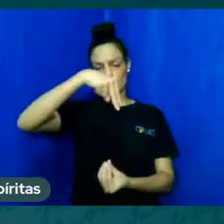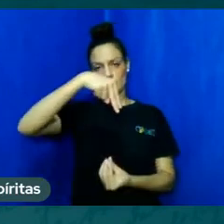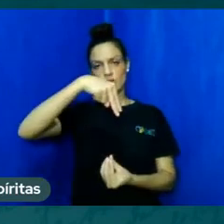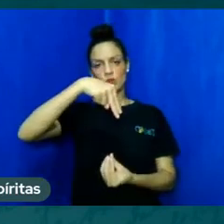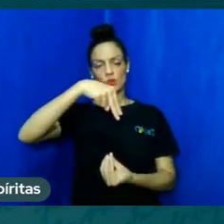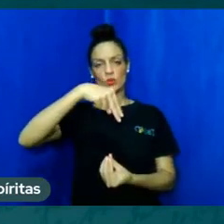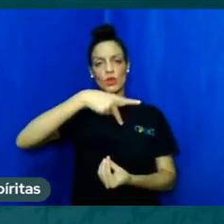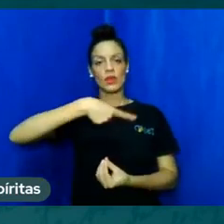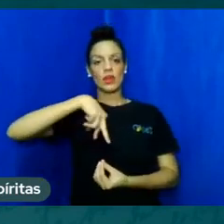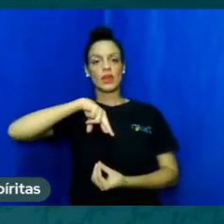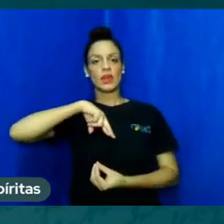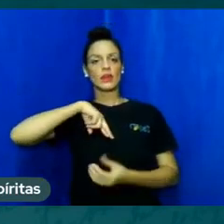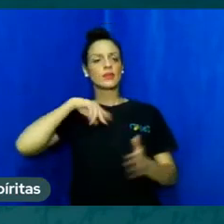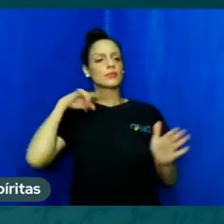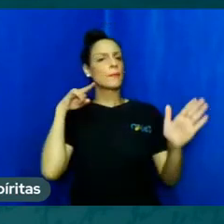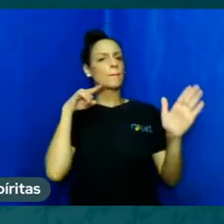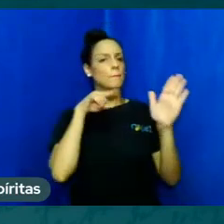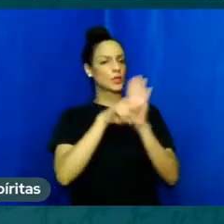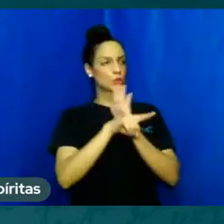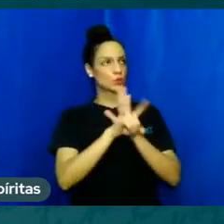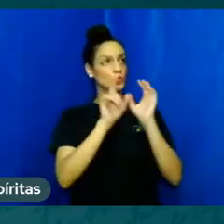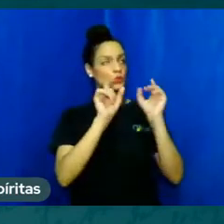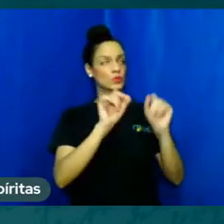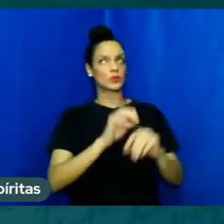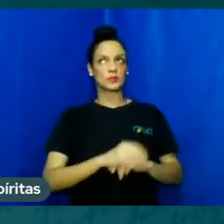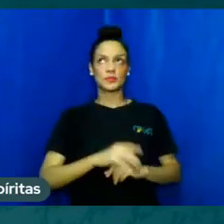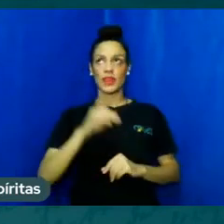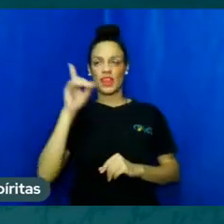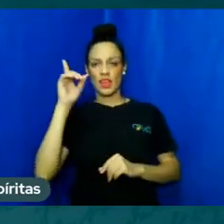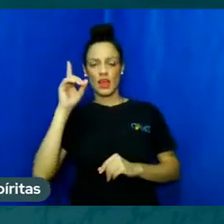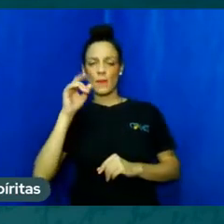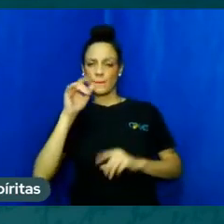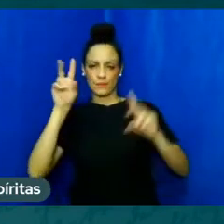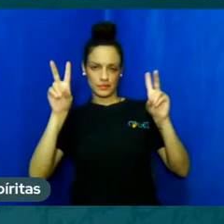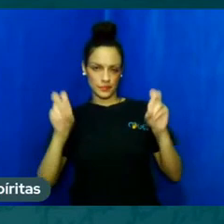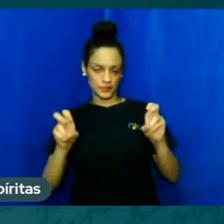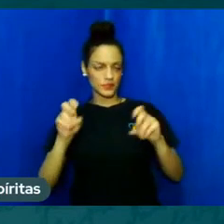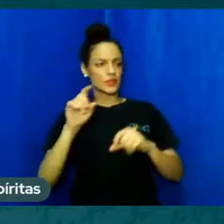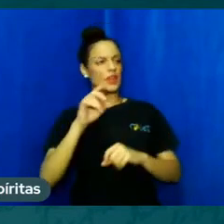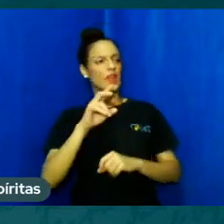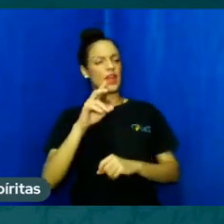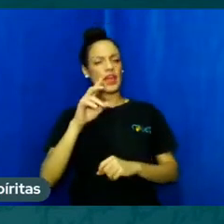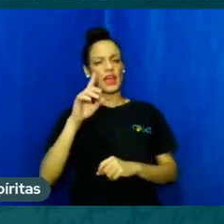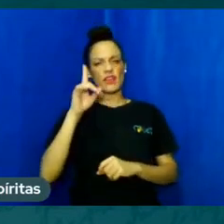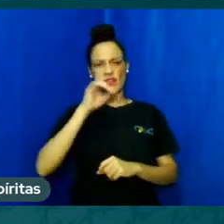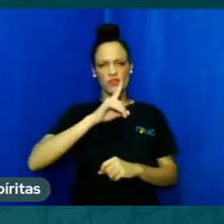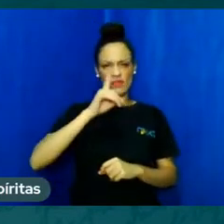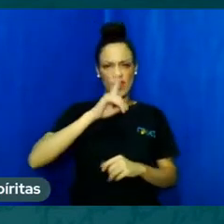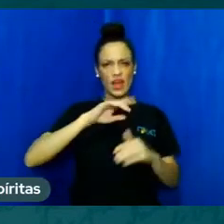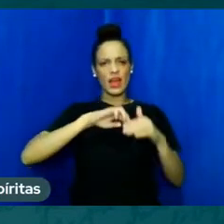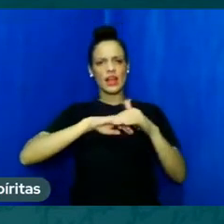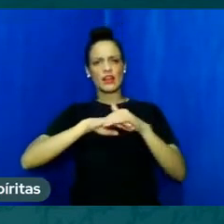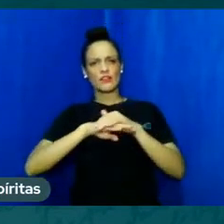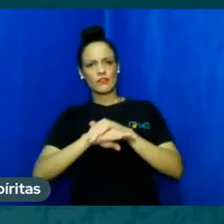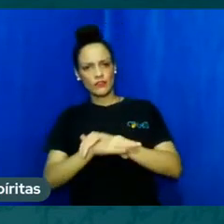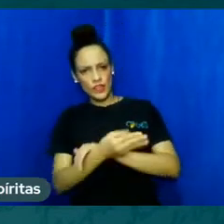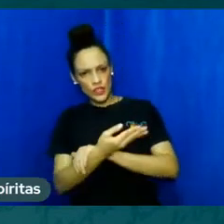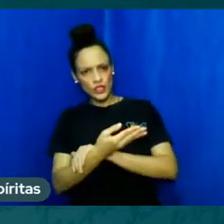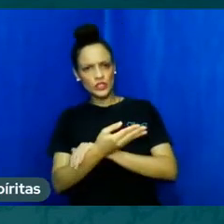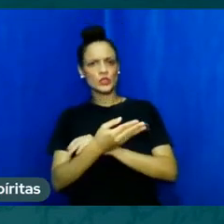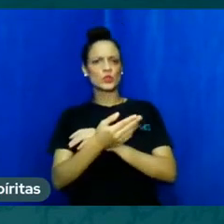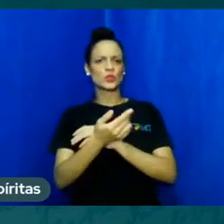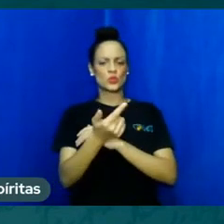Posto de lado todos os defeitos e os vícios acerca dos quais não tem nenhuma dúvida, né? Ninguém se equivoca.